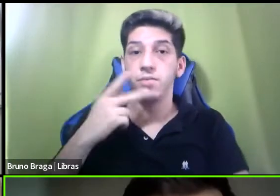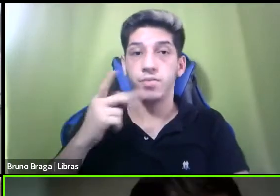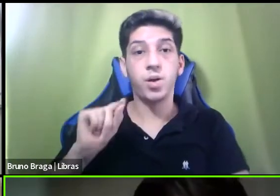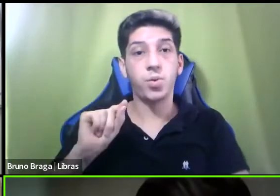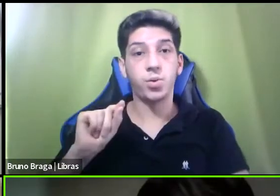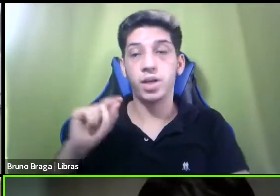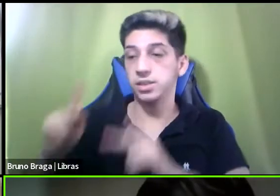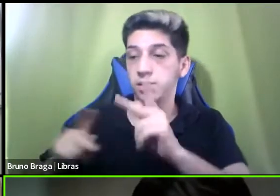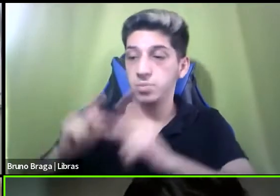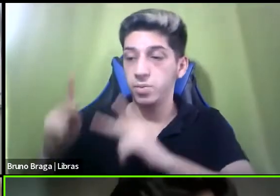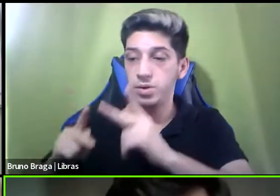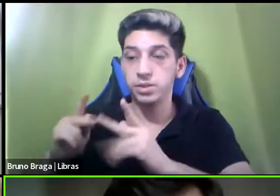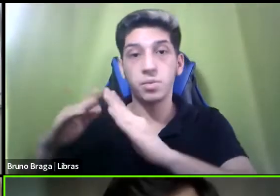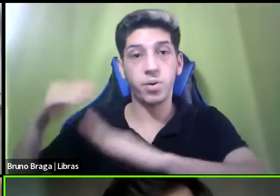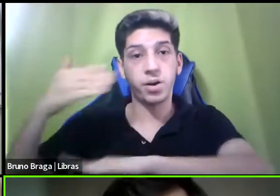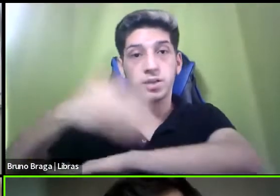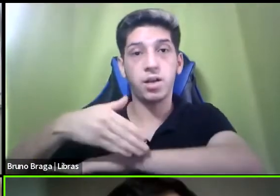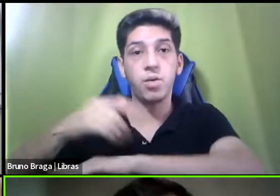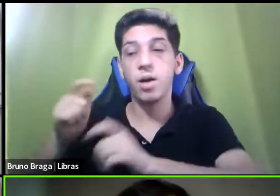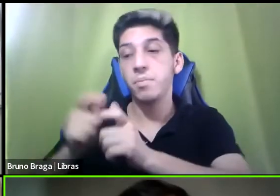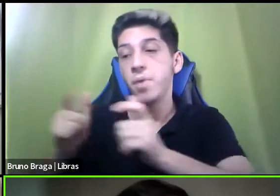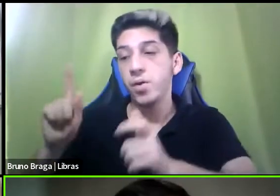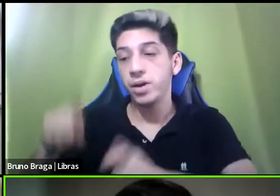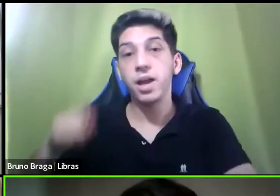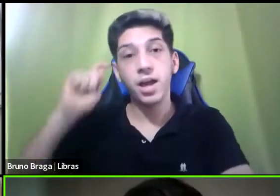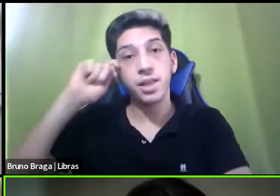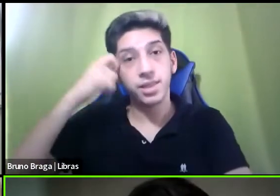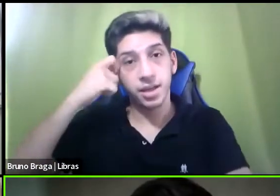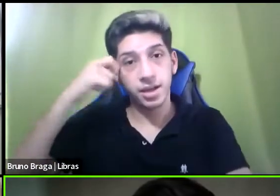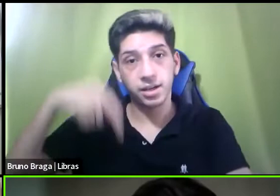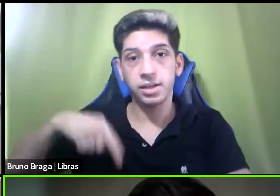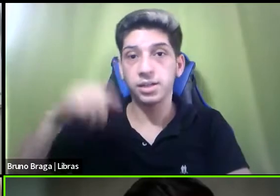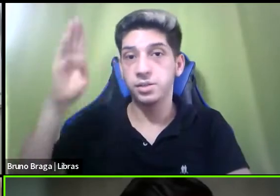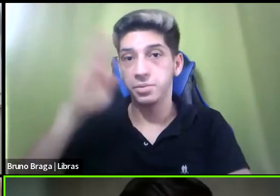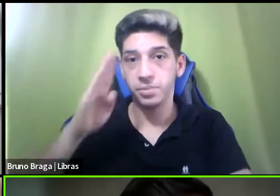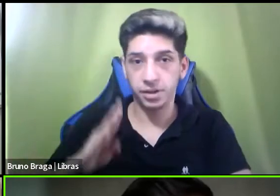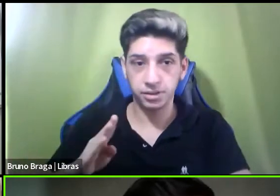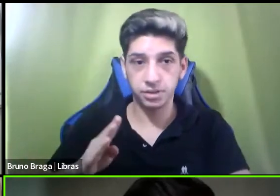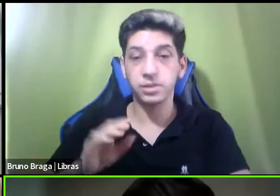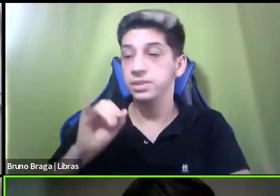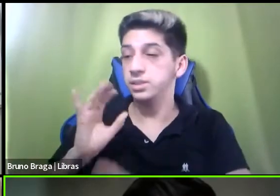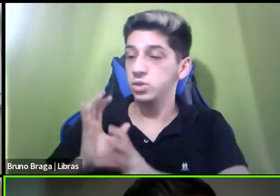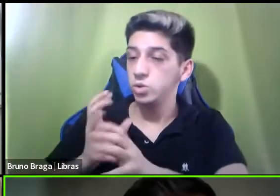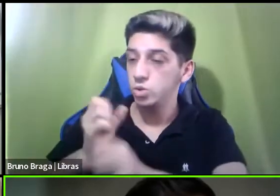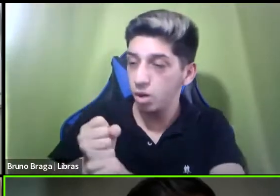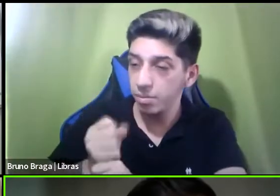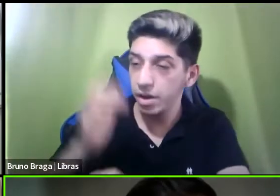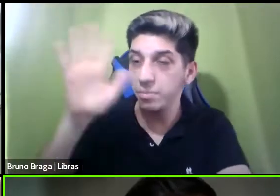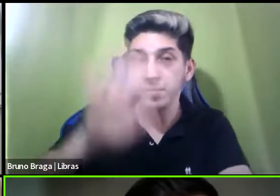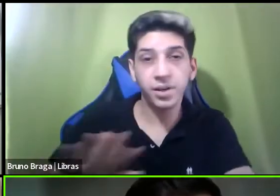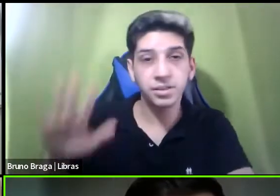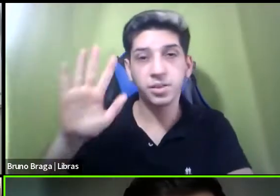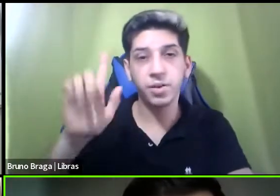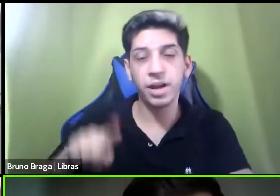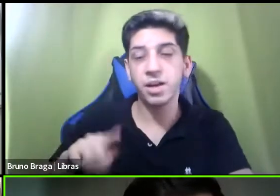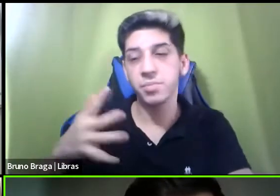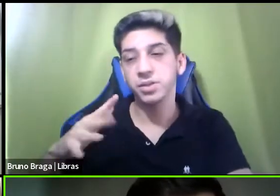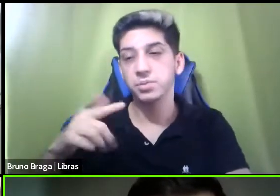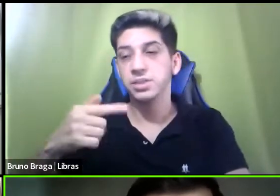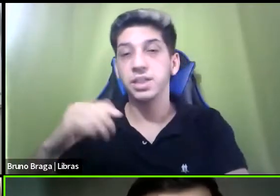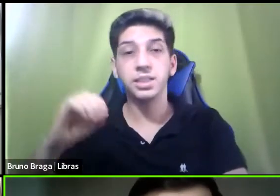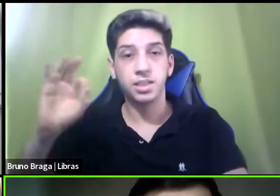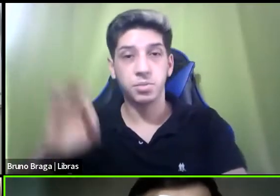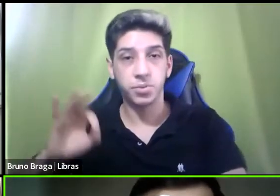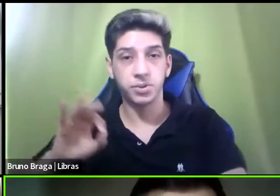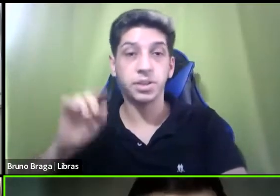que é majoritariamente negra no nosso país na média nacional são aproximadamente 70% em Minas Gerais